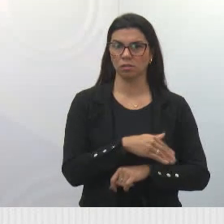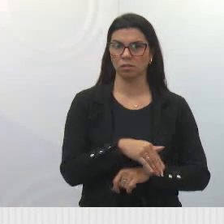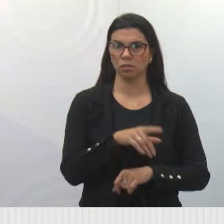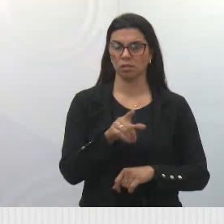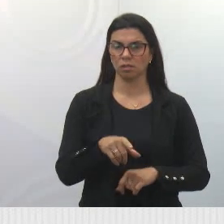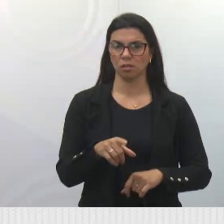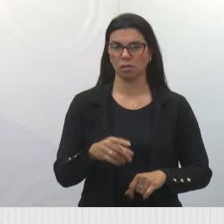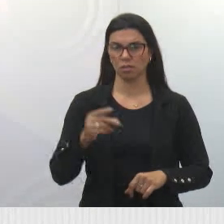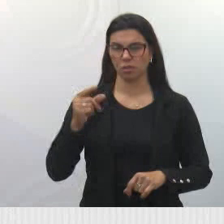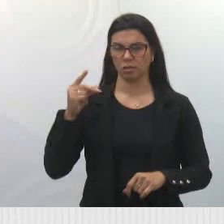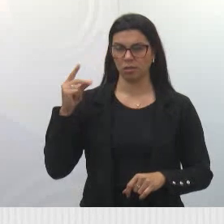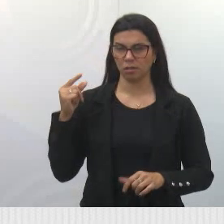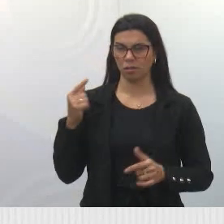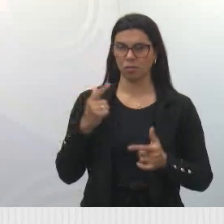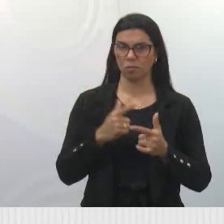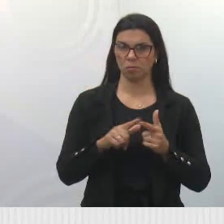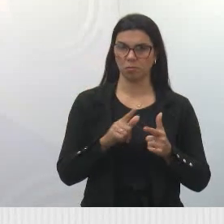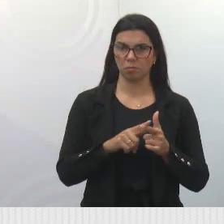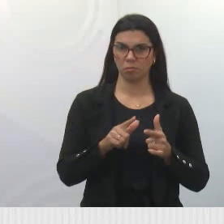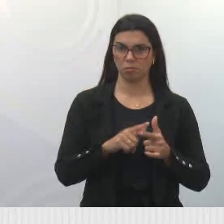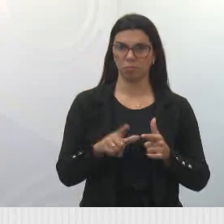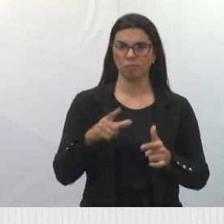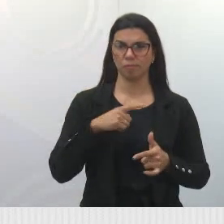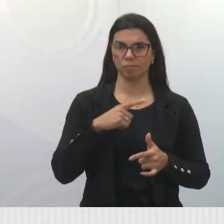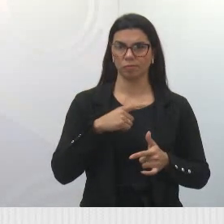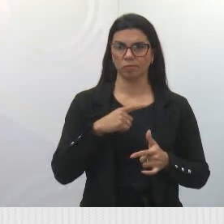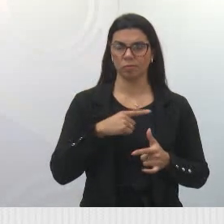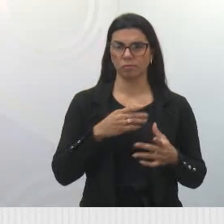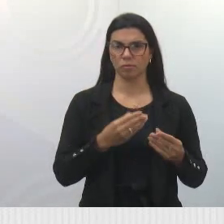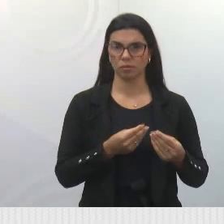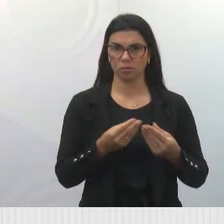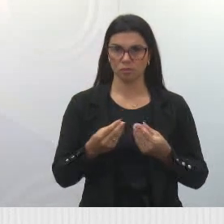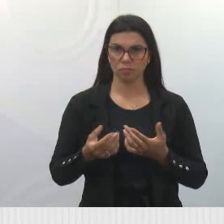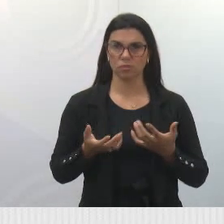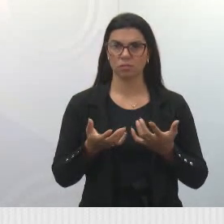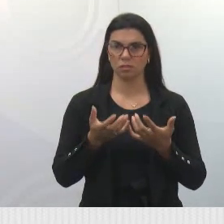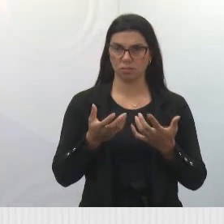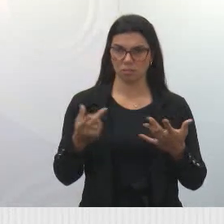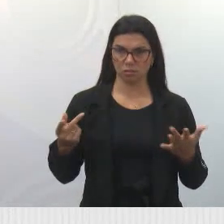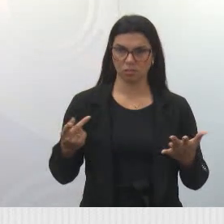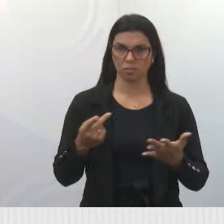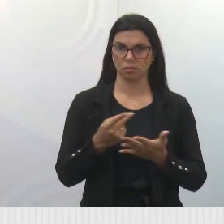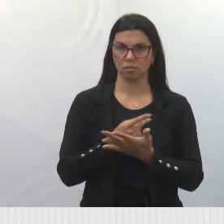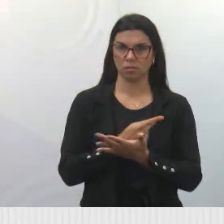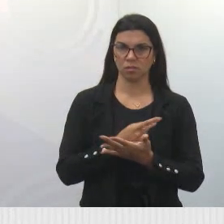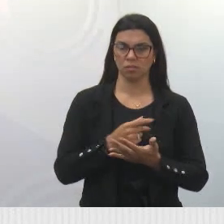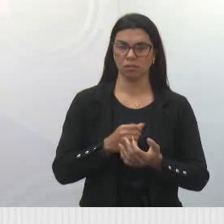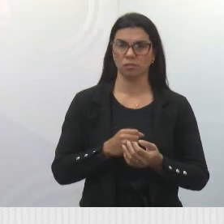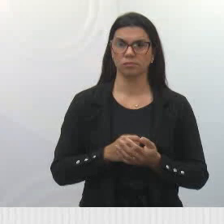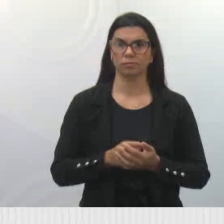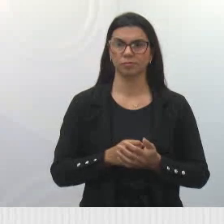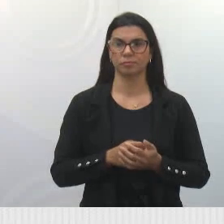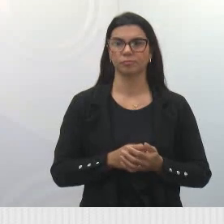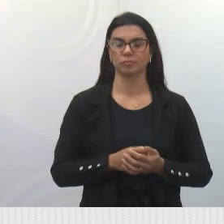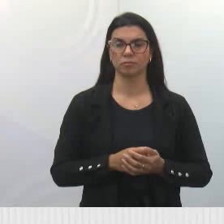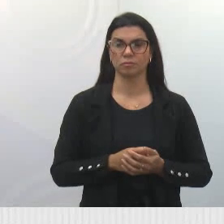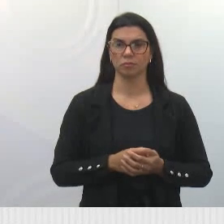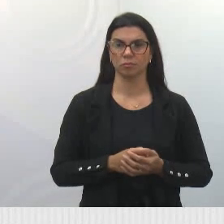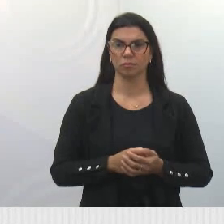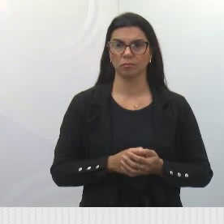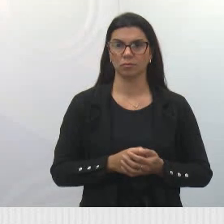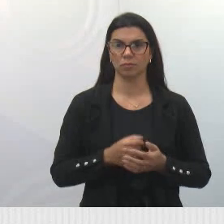questão muito antiga, que muitos queriam que realmente acontecesse essa ciclovia,